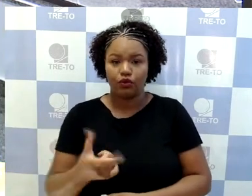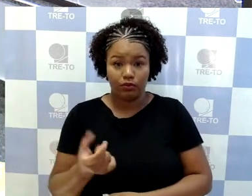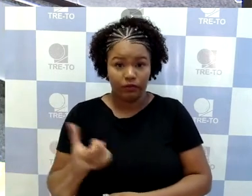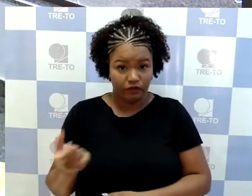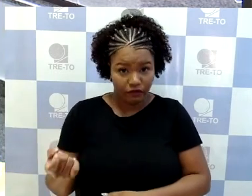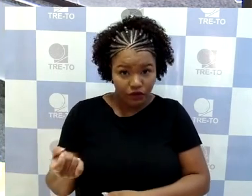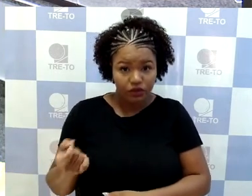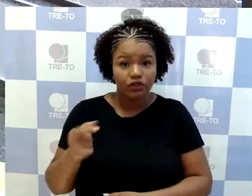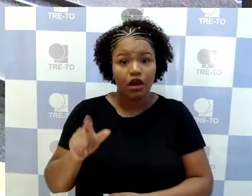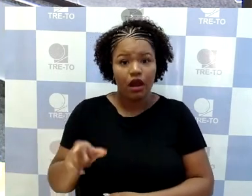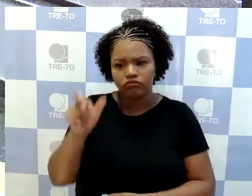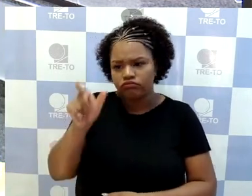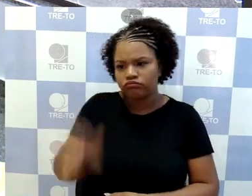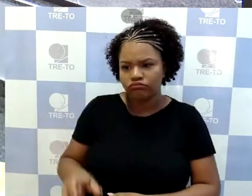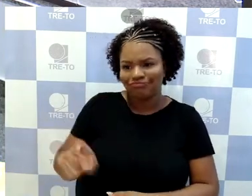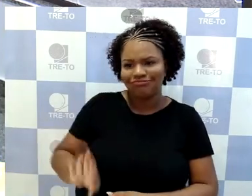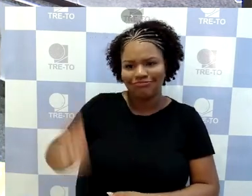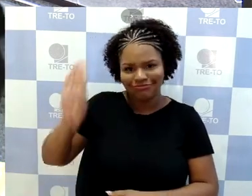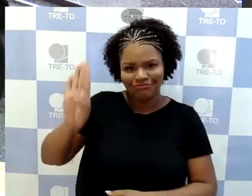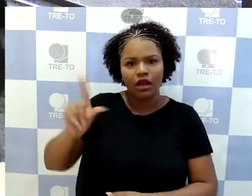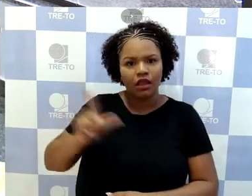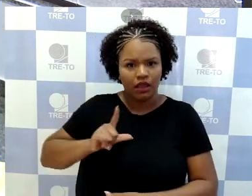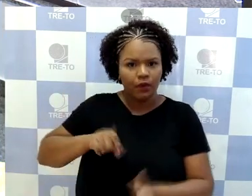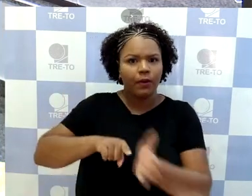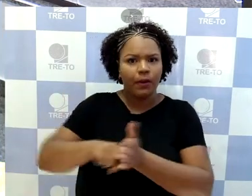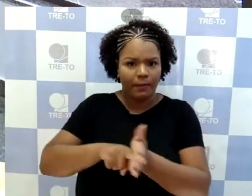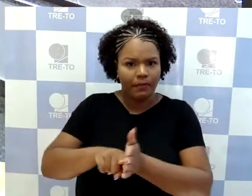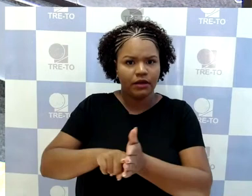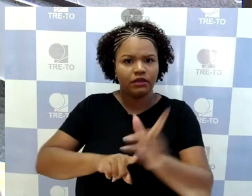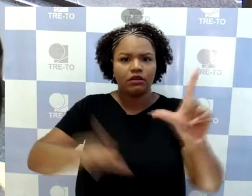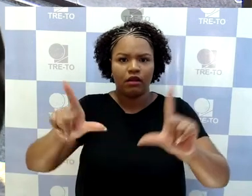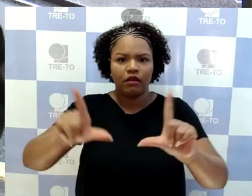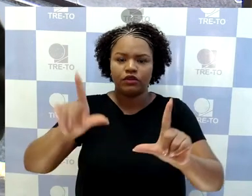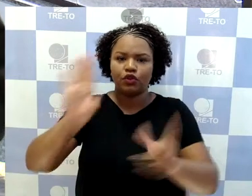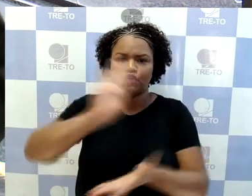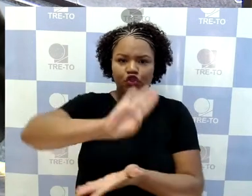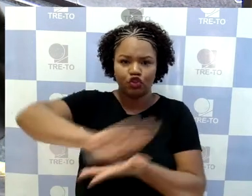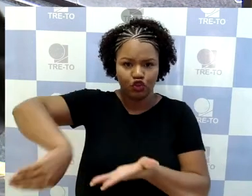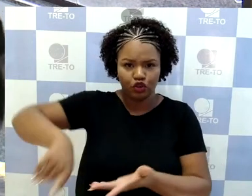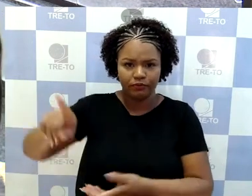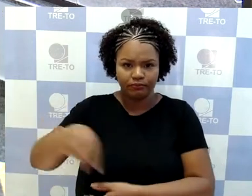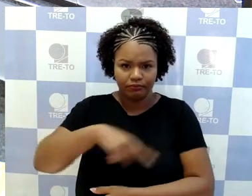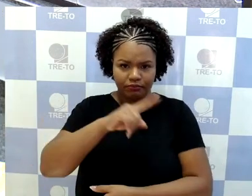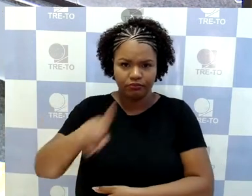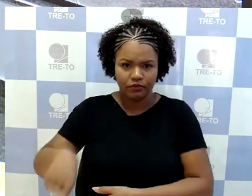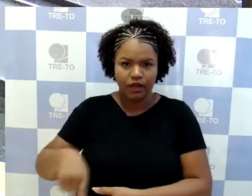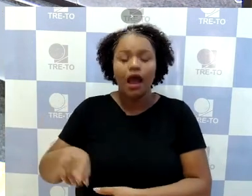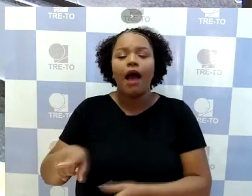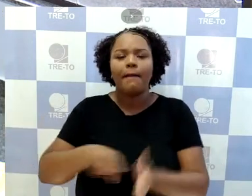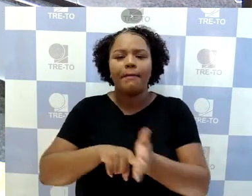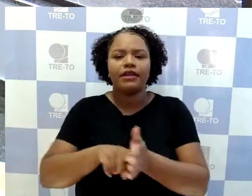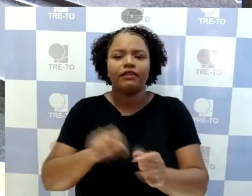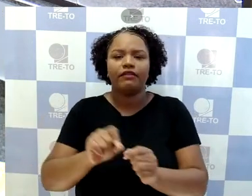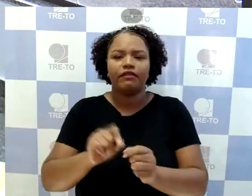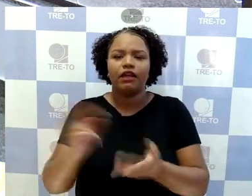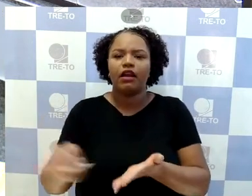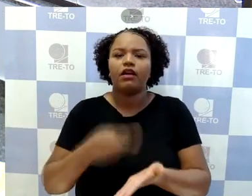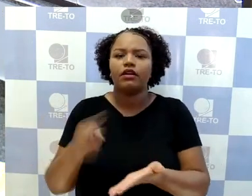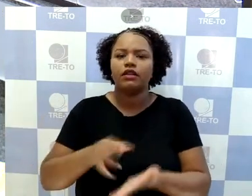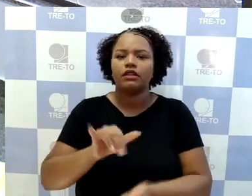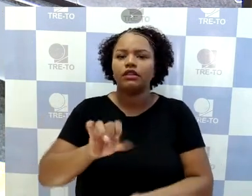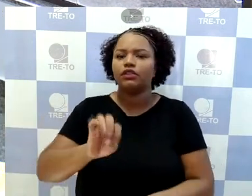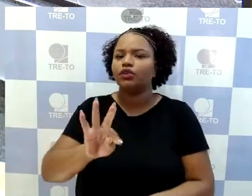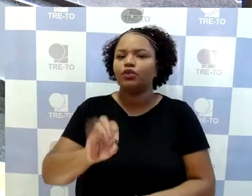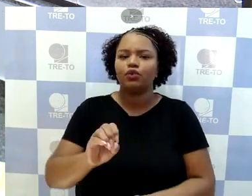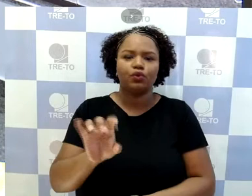uma pesquisa eleitoral retirada do ar, pesquisa essa que foi feita pela revista Isto É, e publicada nas mídias sociais